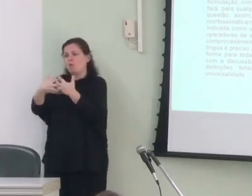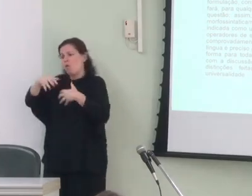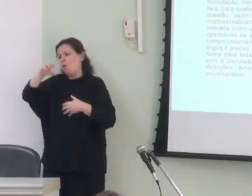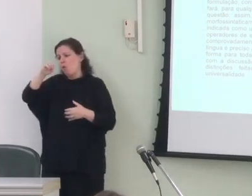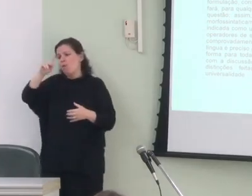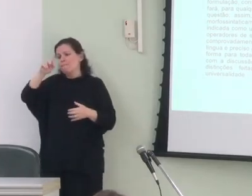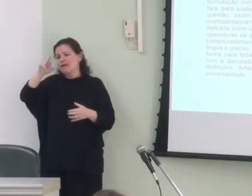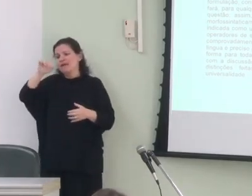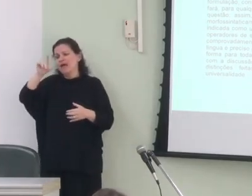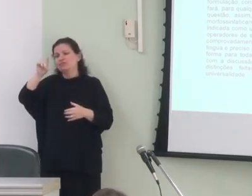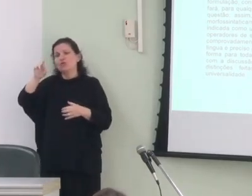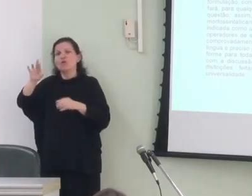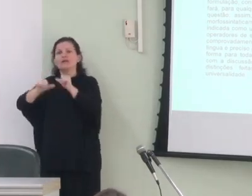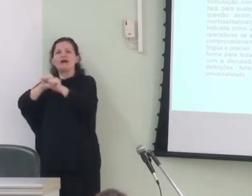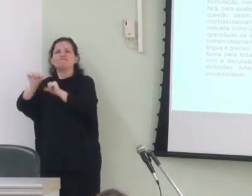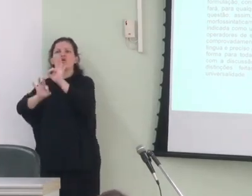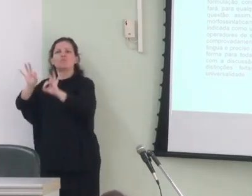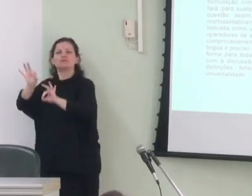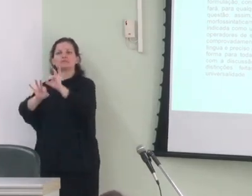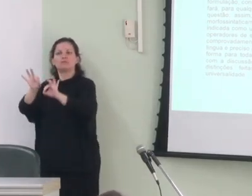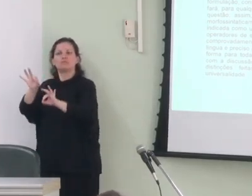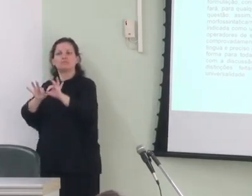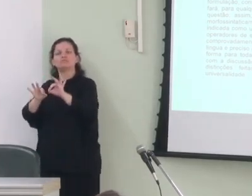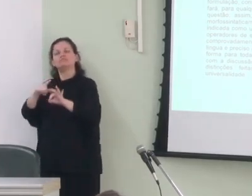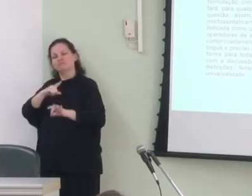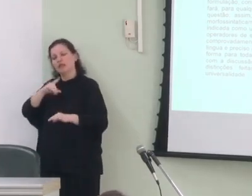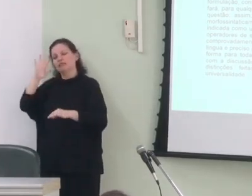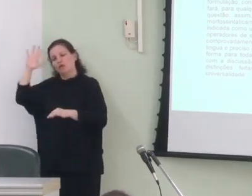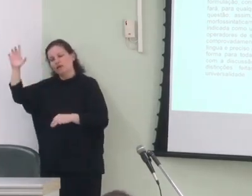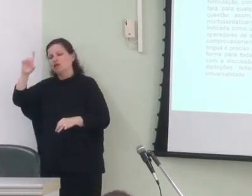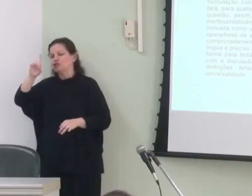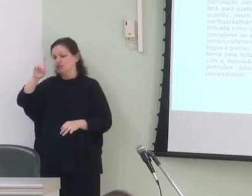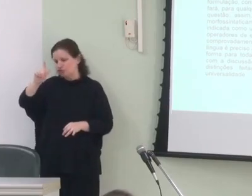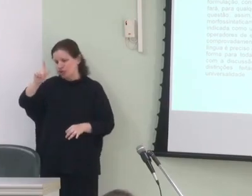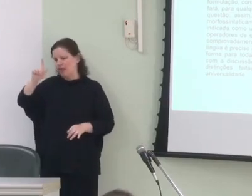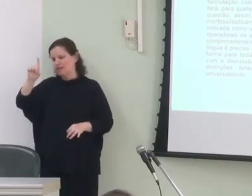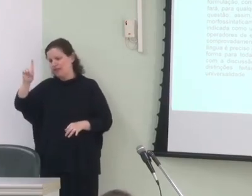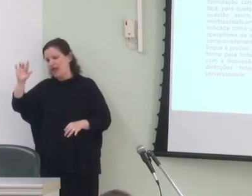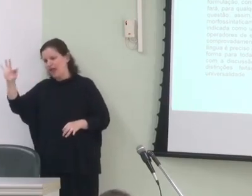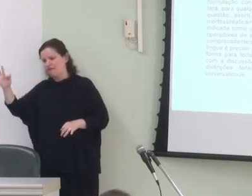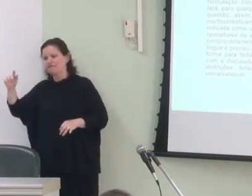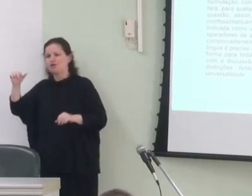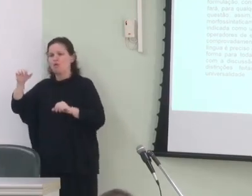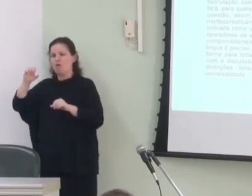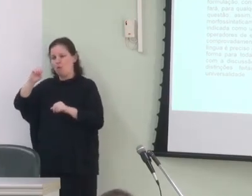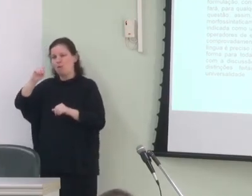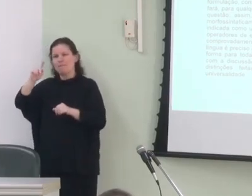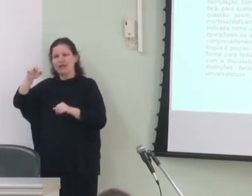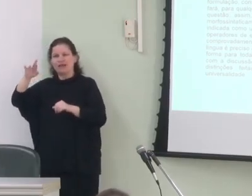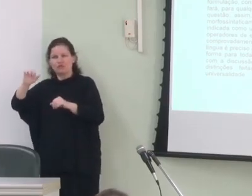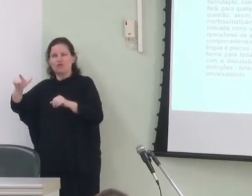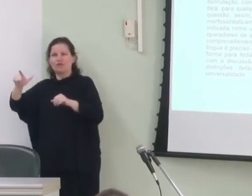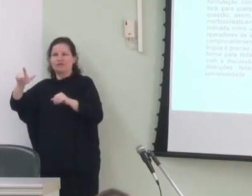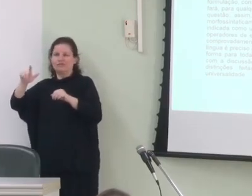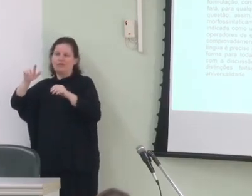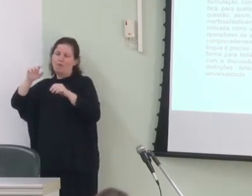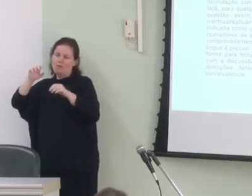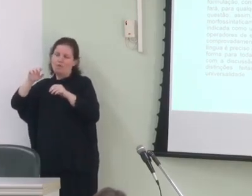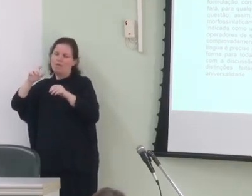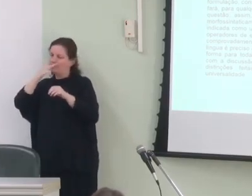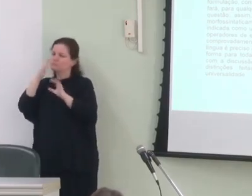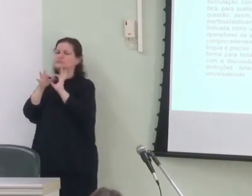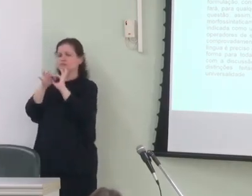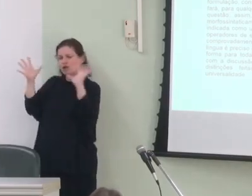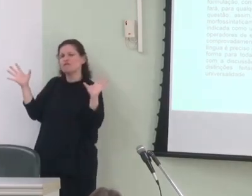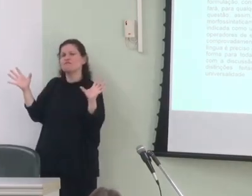formulação embora a teoria da GDF torne os operadores de evidencialidade disponíveis como uma